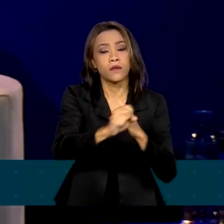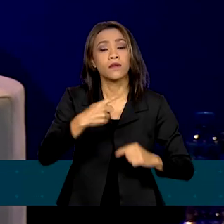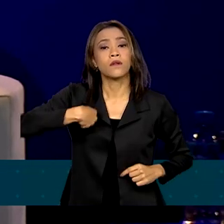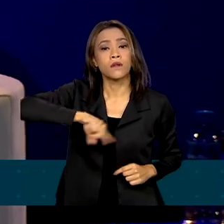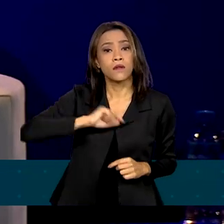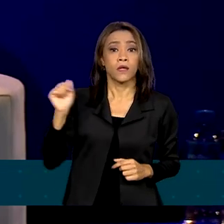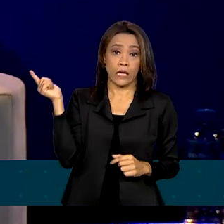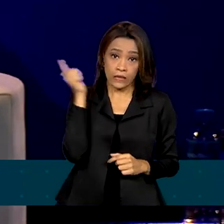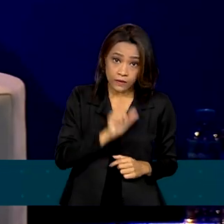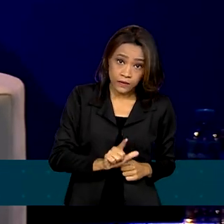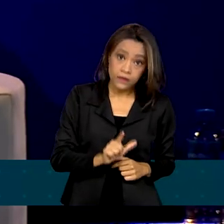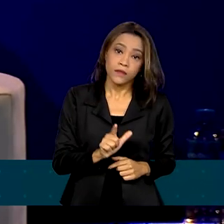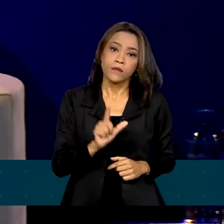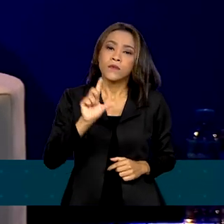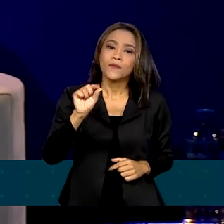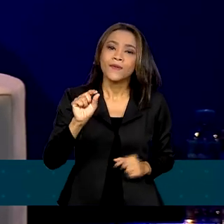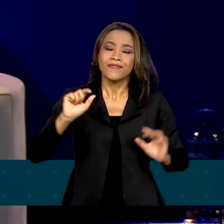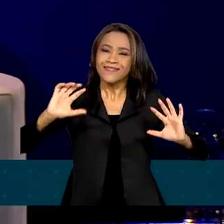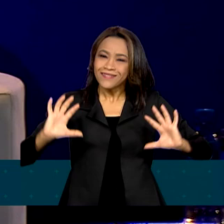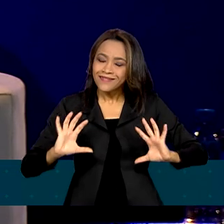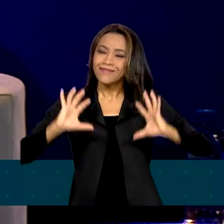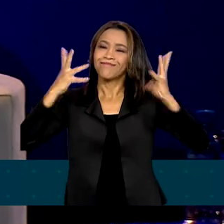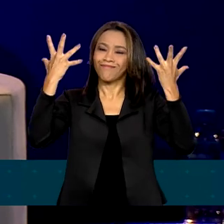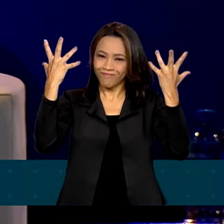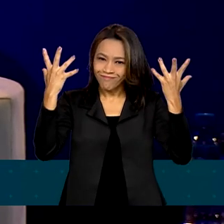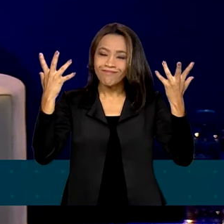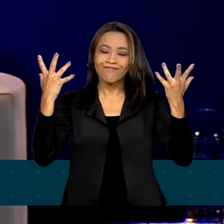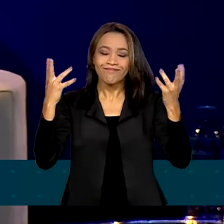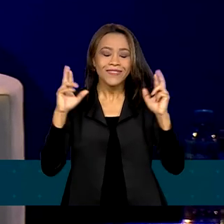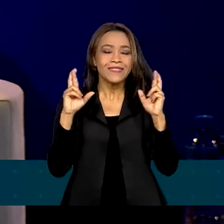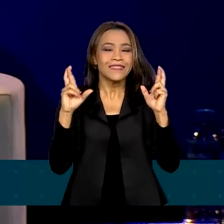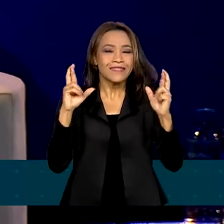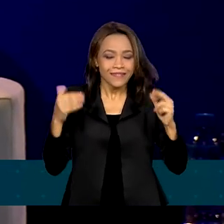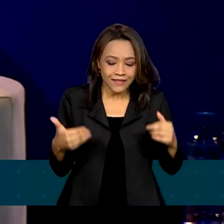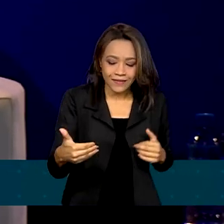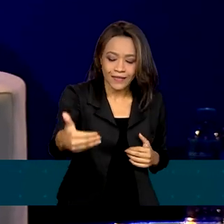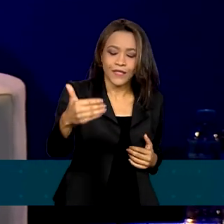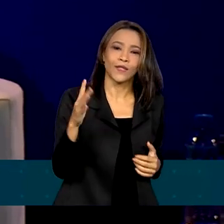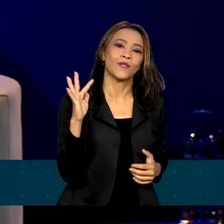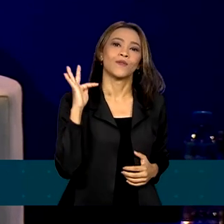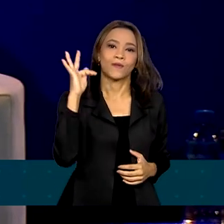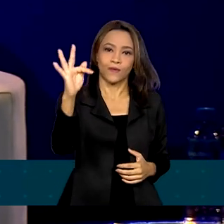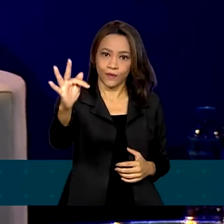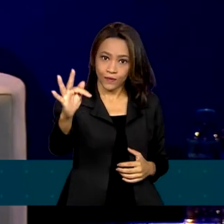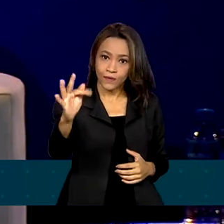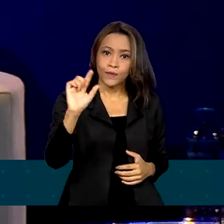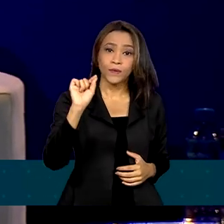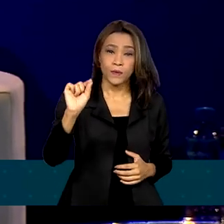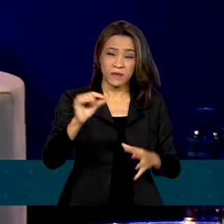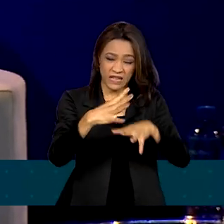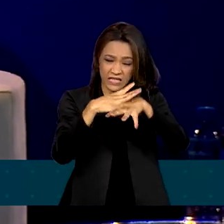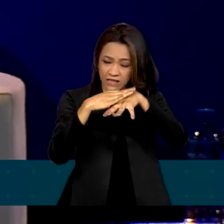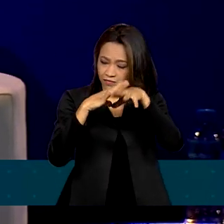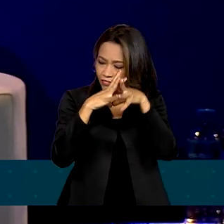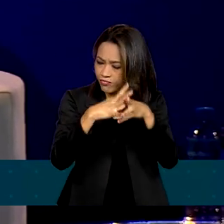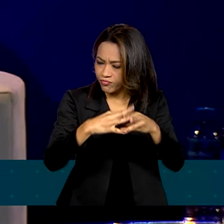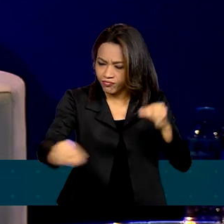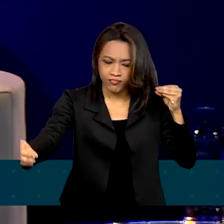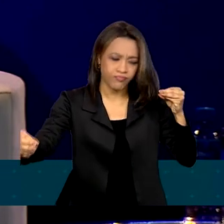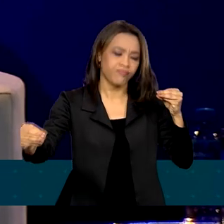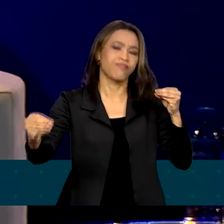fato possamos celebrar, espero que no futuro breve, a eliminação da